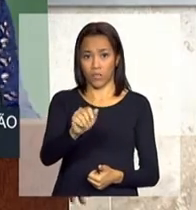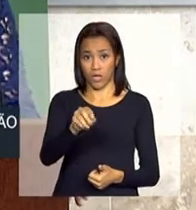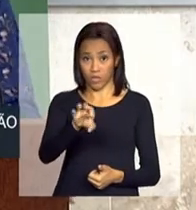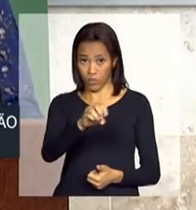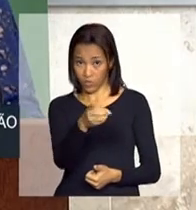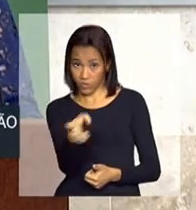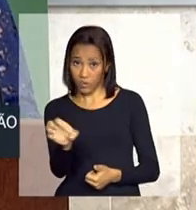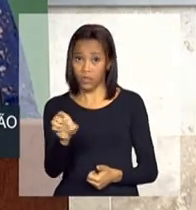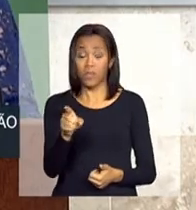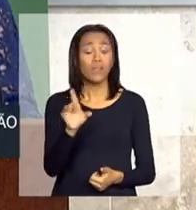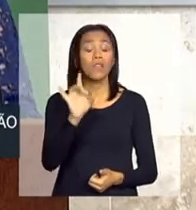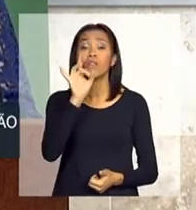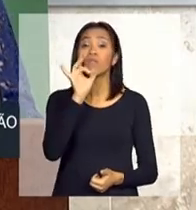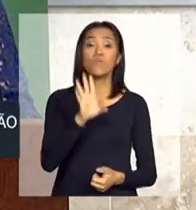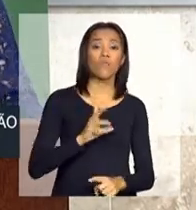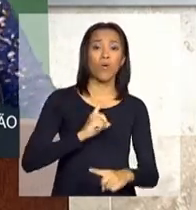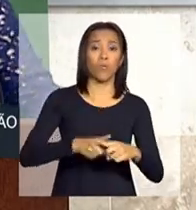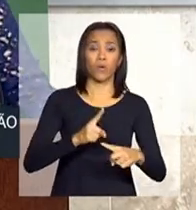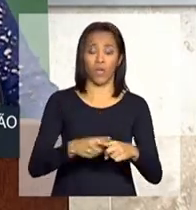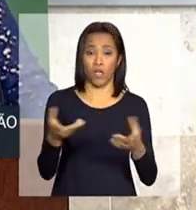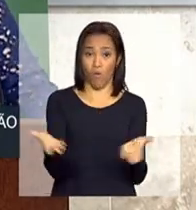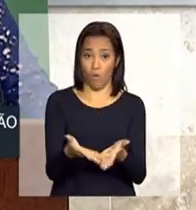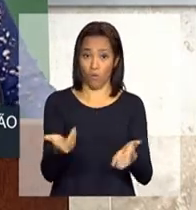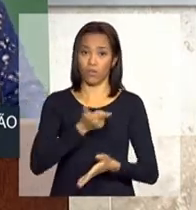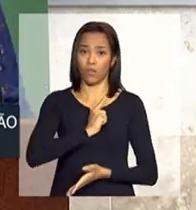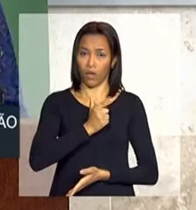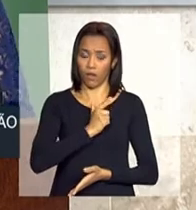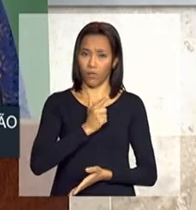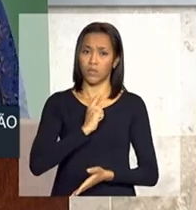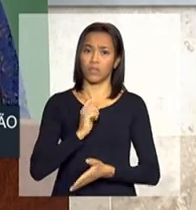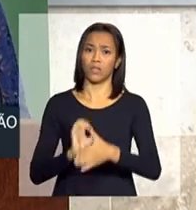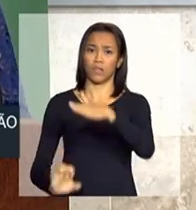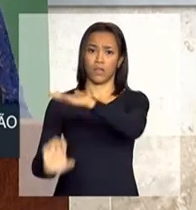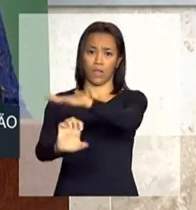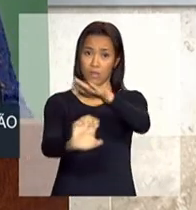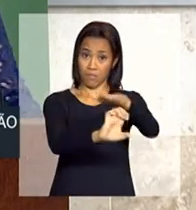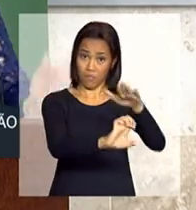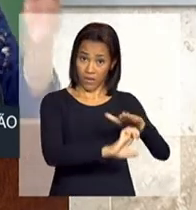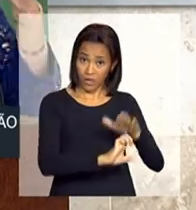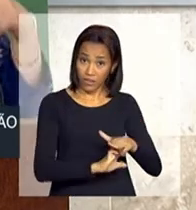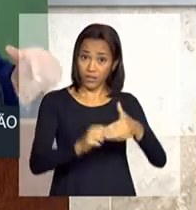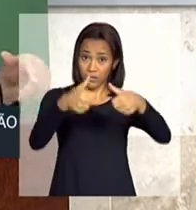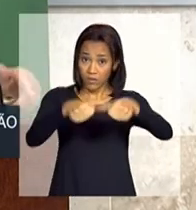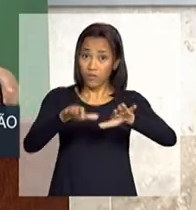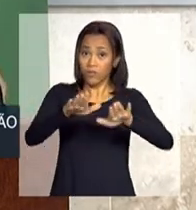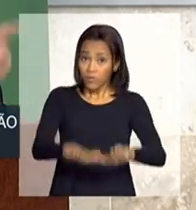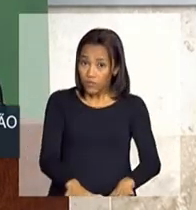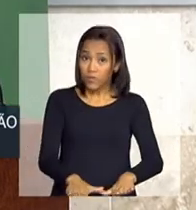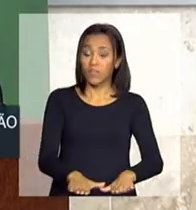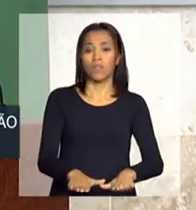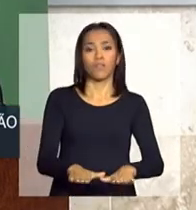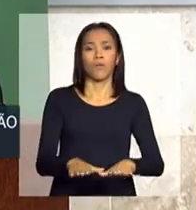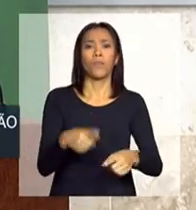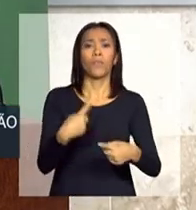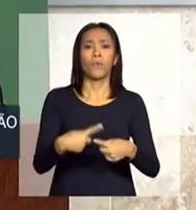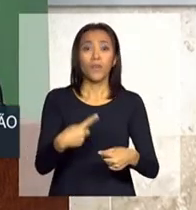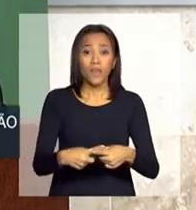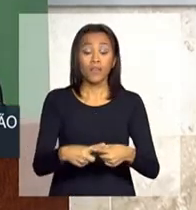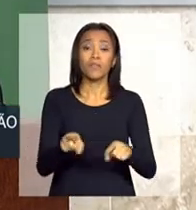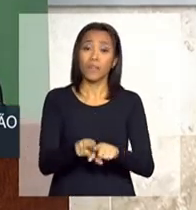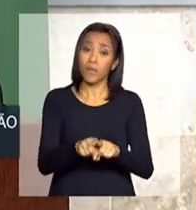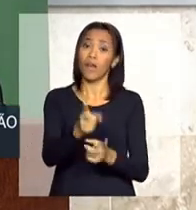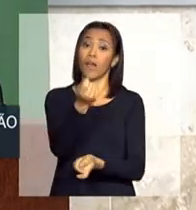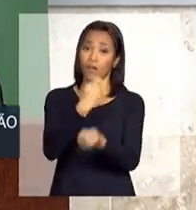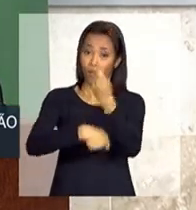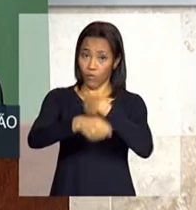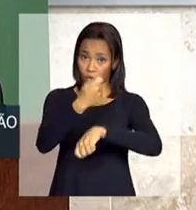porque, hoje, nós temos empresas que se internacionalizam, mas, sobretudo, porque a economia brasileira não é